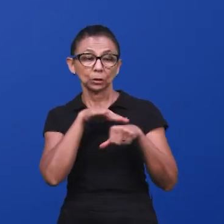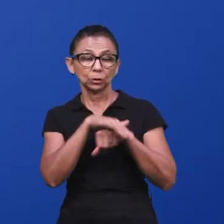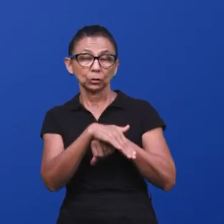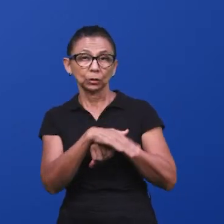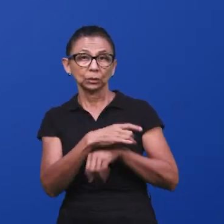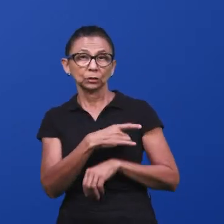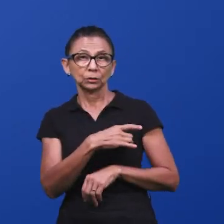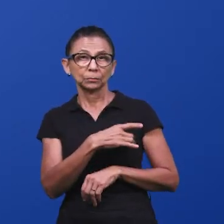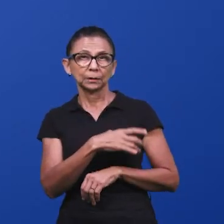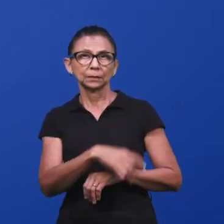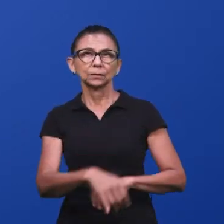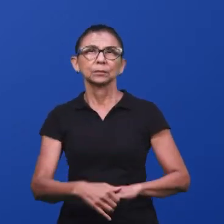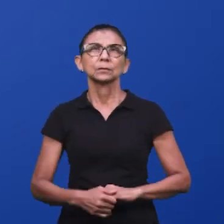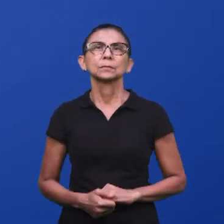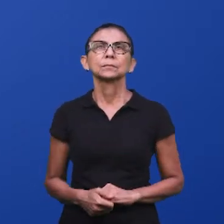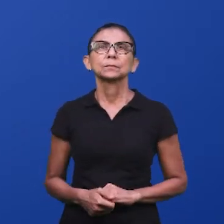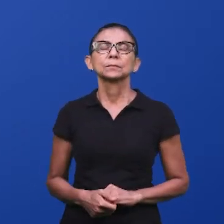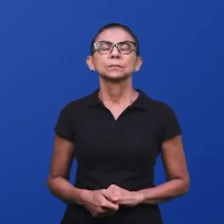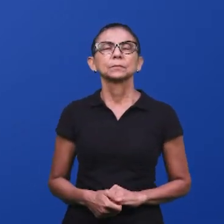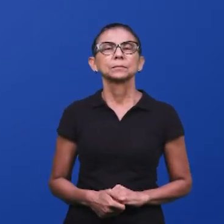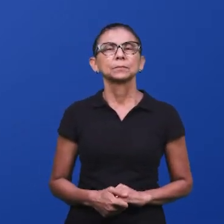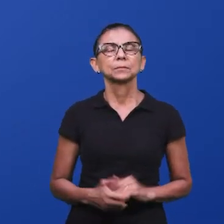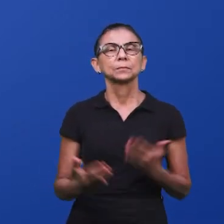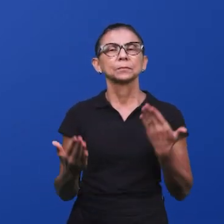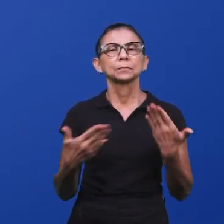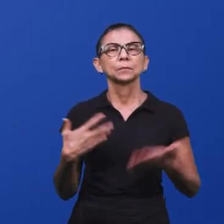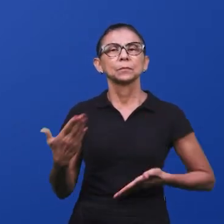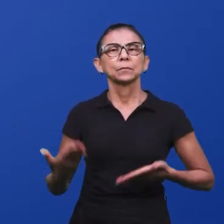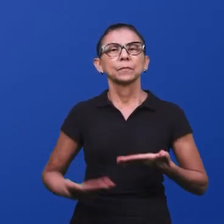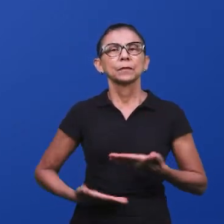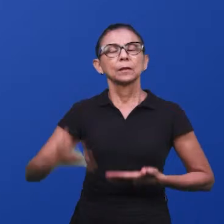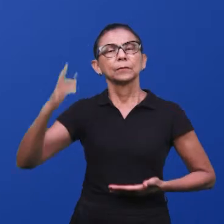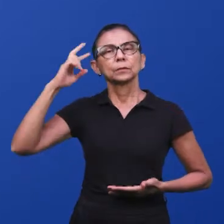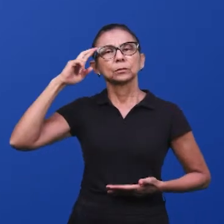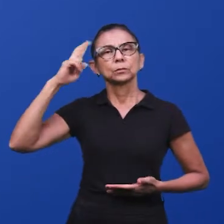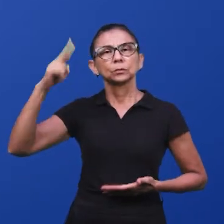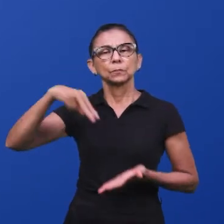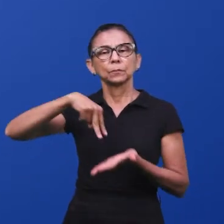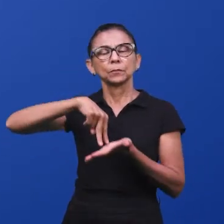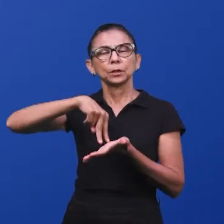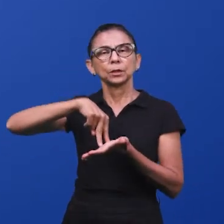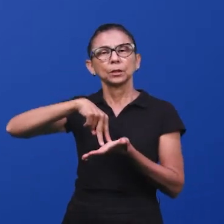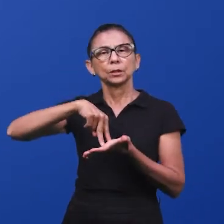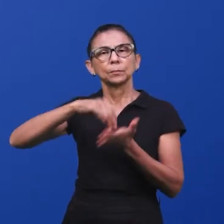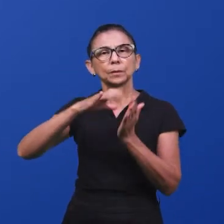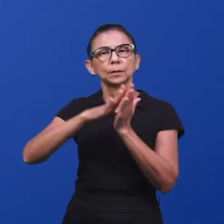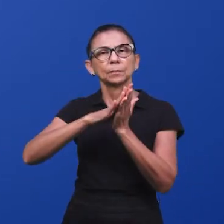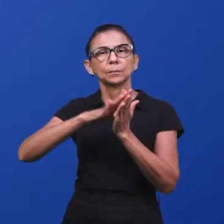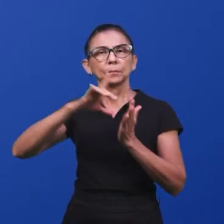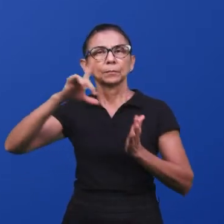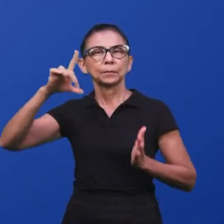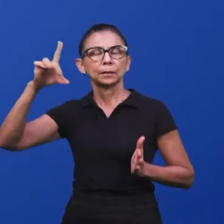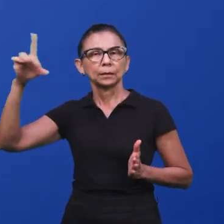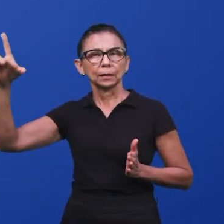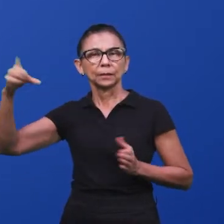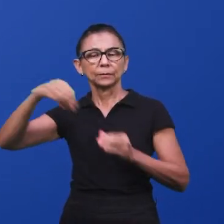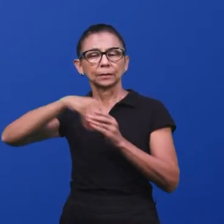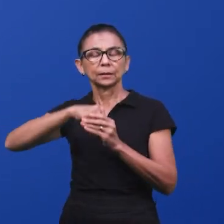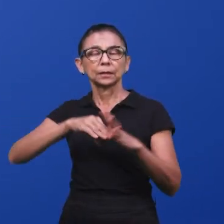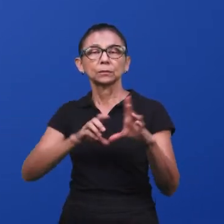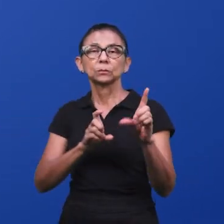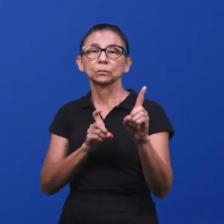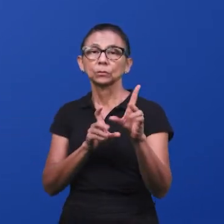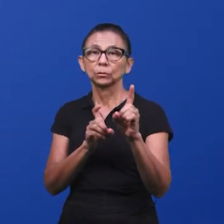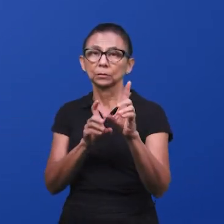noturnos. No item A, fala de armados de espadas. Os servos do Senhor estão firmados na palavra do Senhor, porque é na palavra que